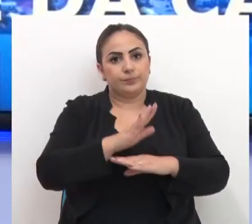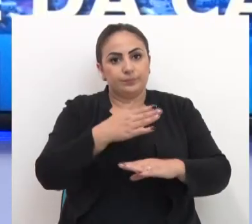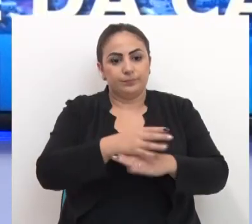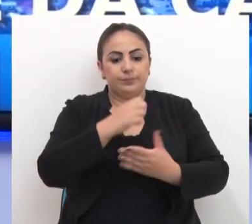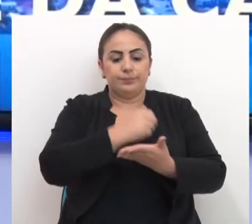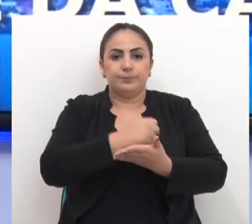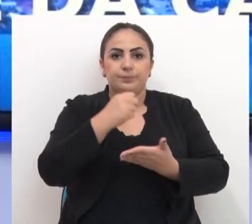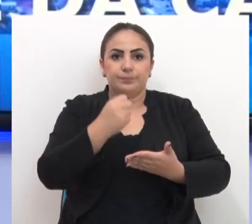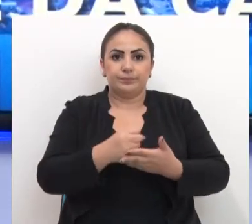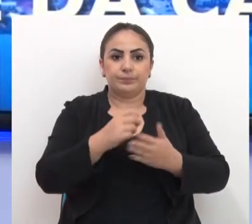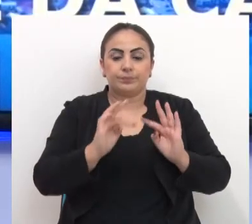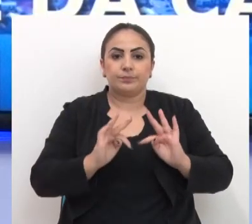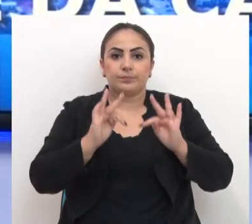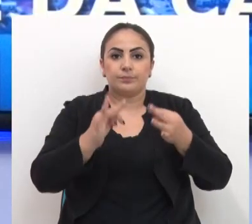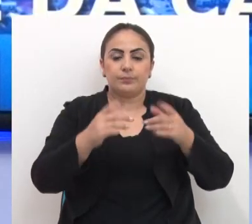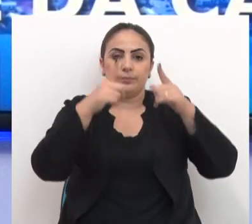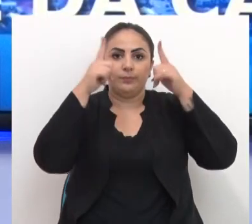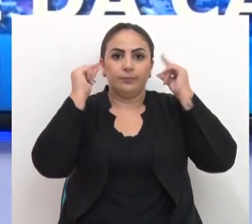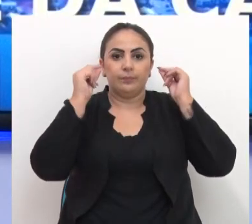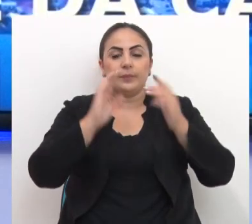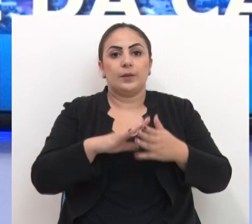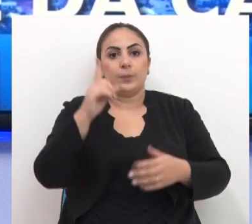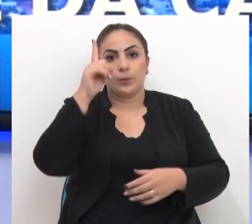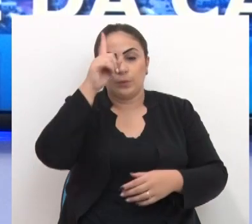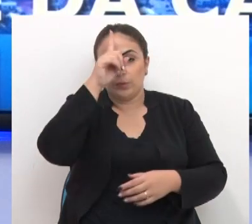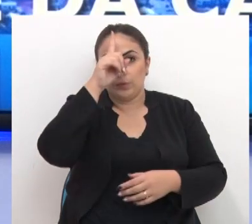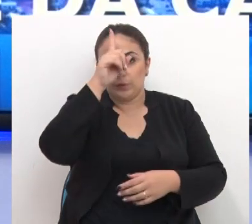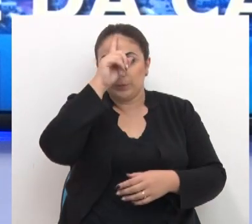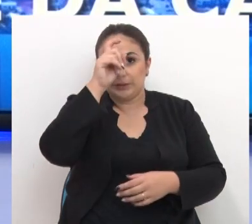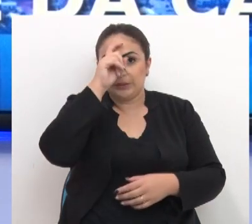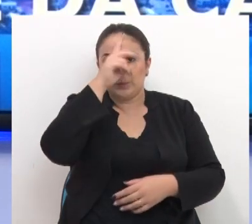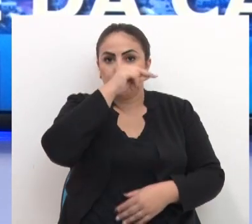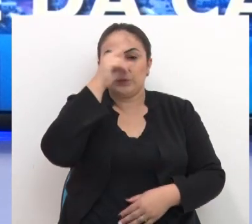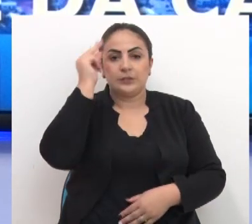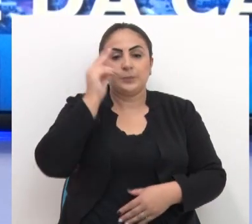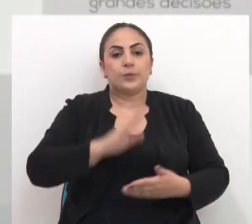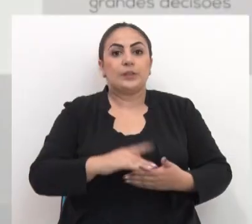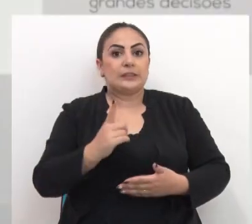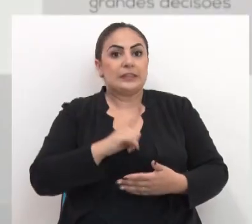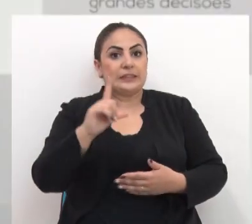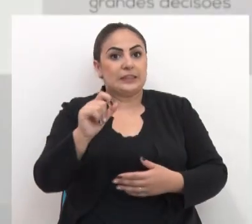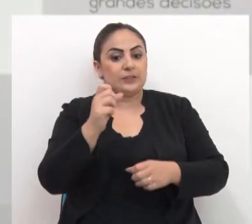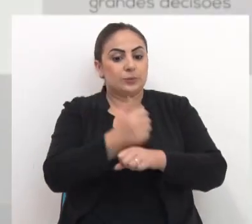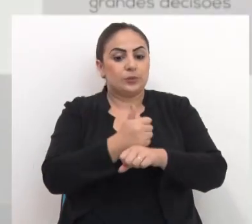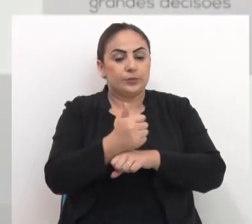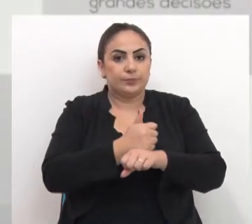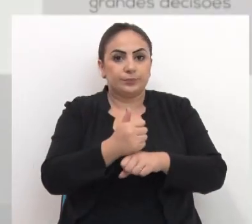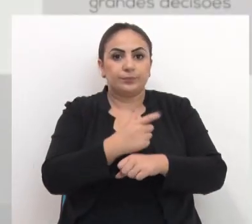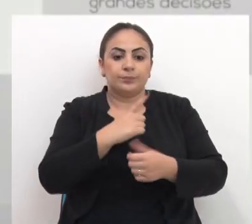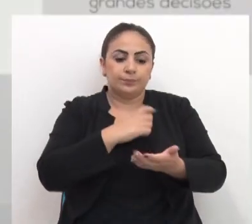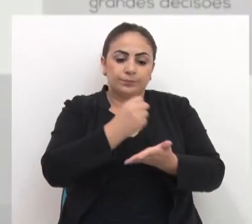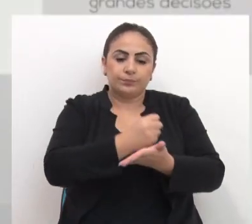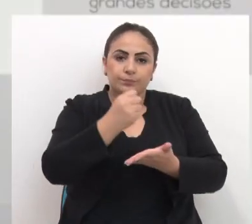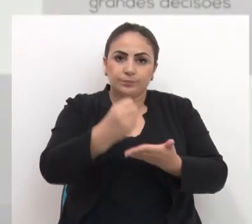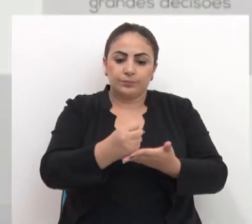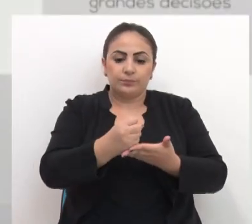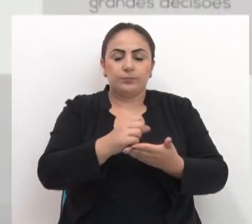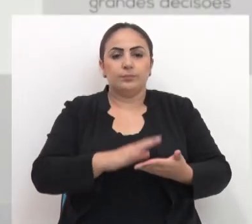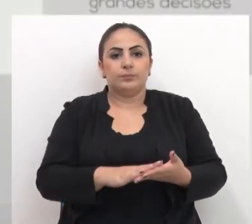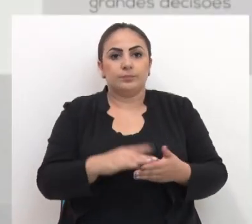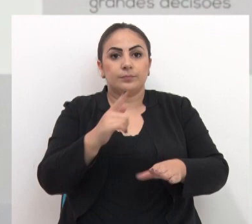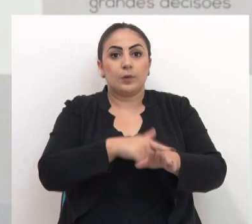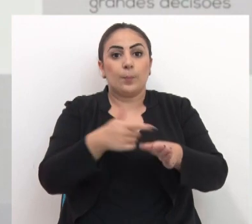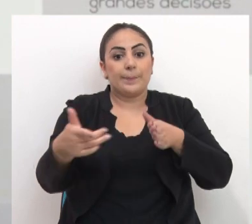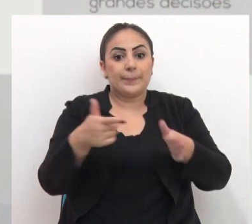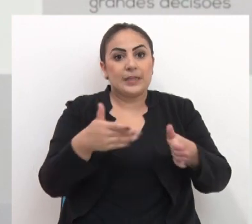Aprovada a contratação de técnicos de enfermagem para o hospital municipal. Serão dez profissionais contratados